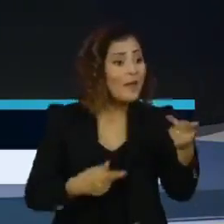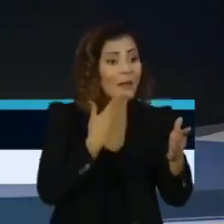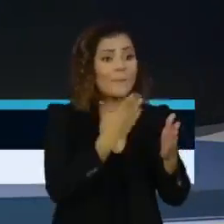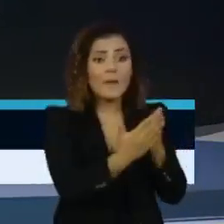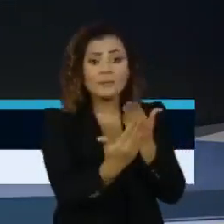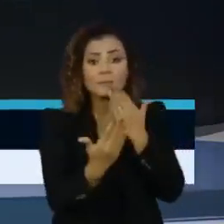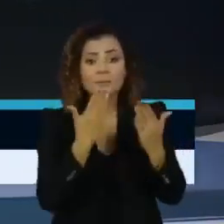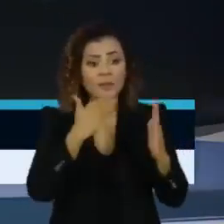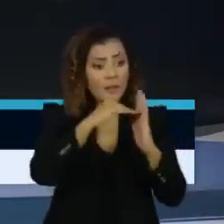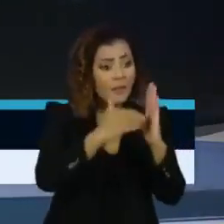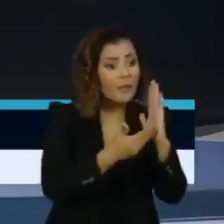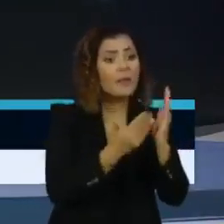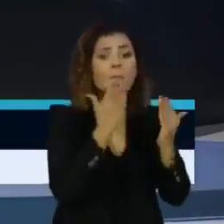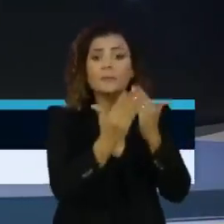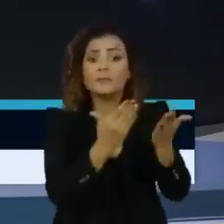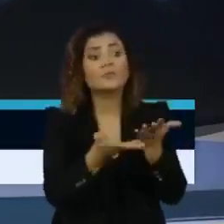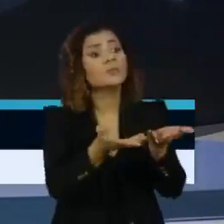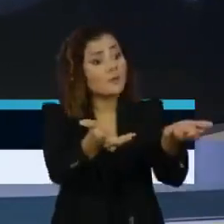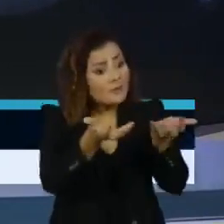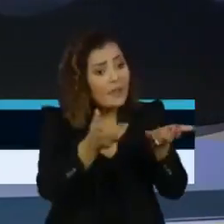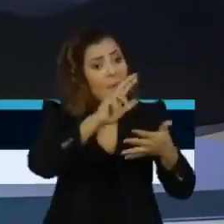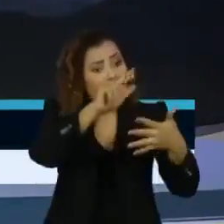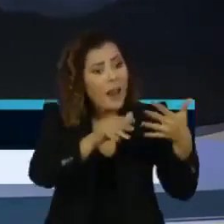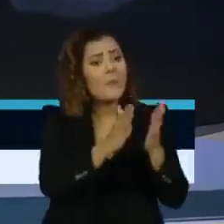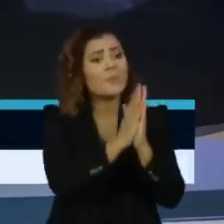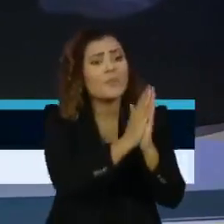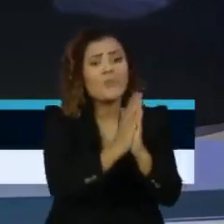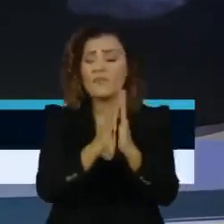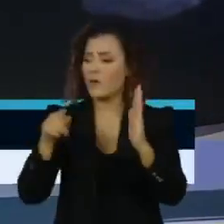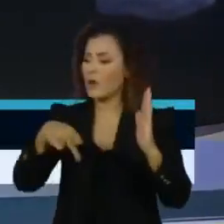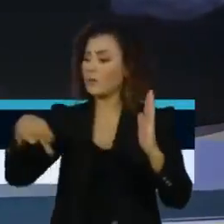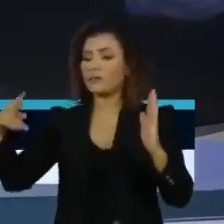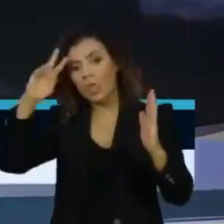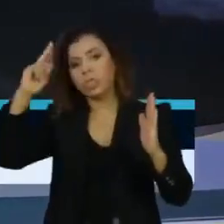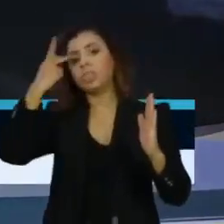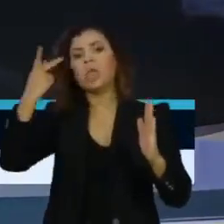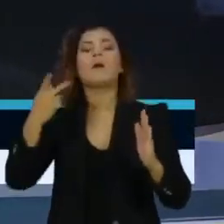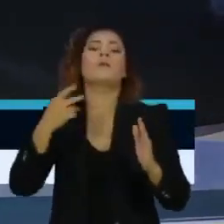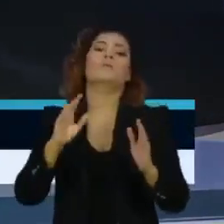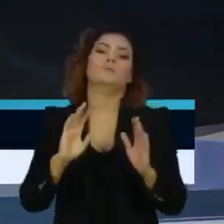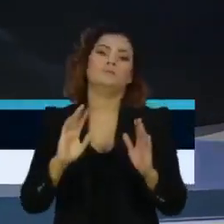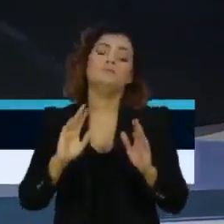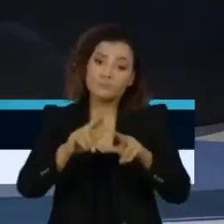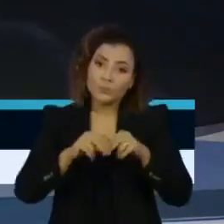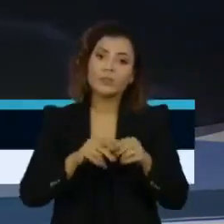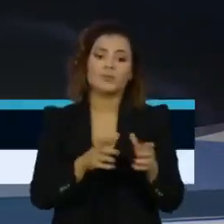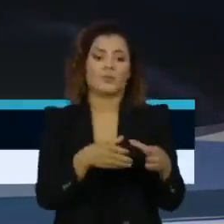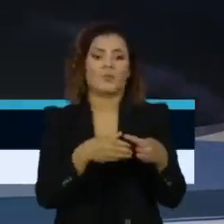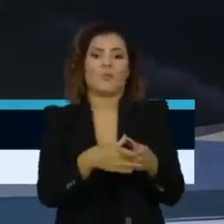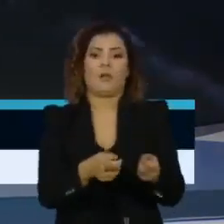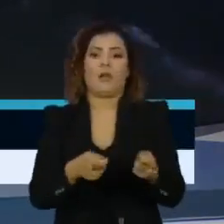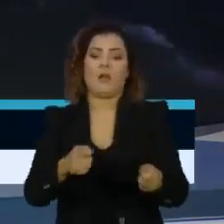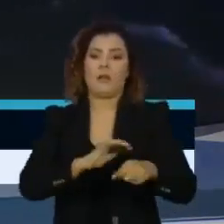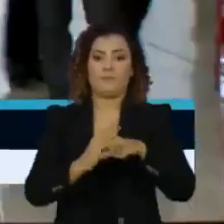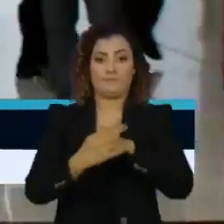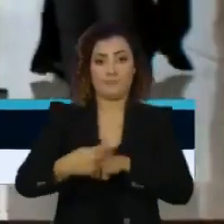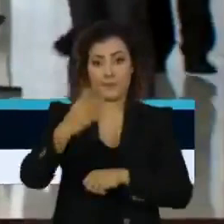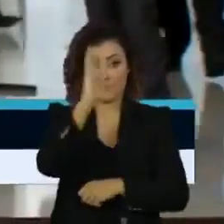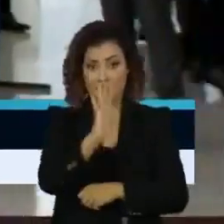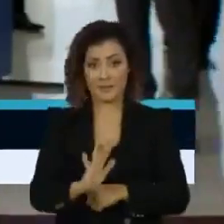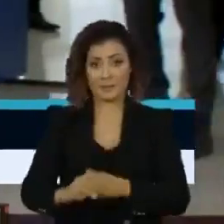da Câmara e do Senado ao anunciar o resultado da primeira reunião do Comitê de Coordenação Nacional para o enfrentamento da pandemia.